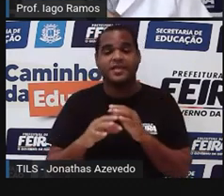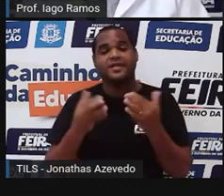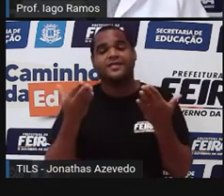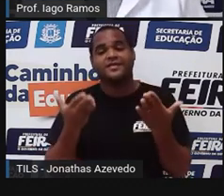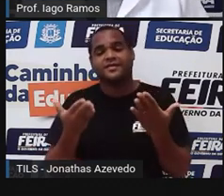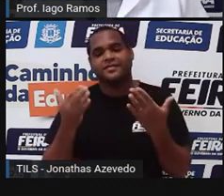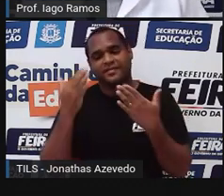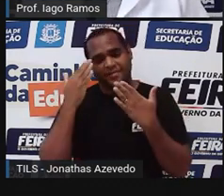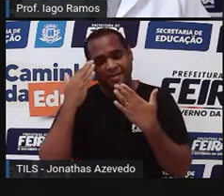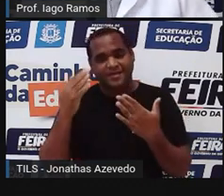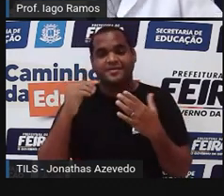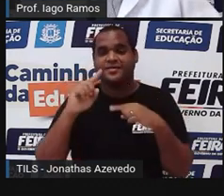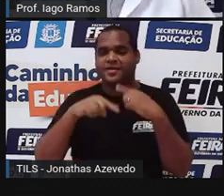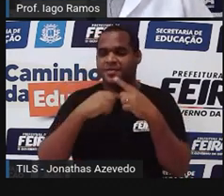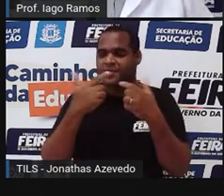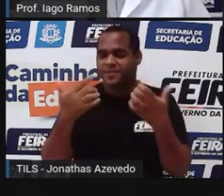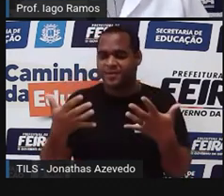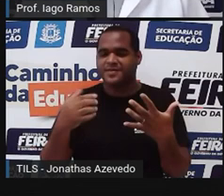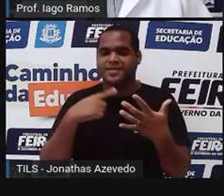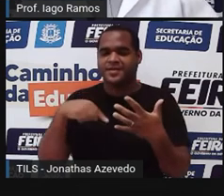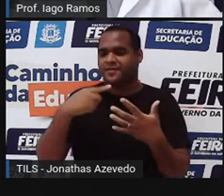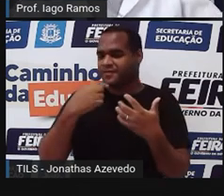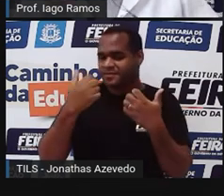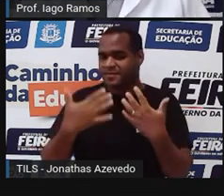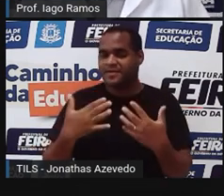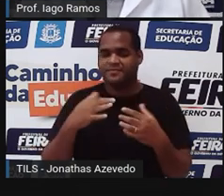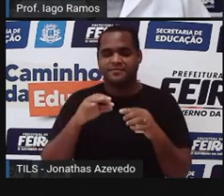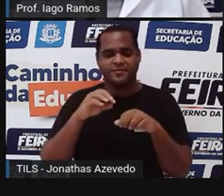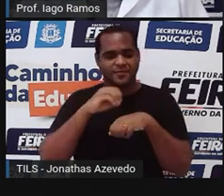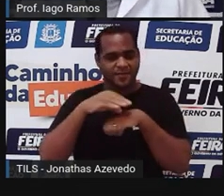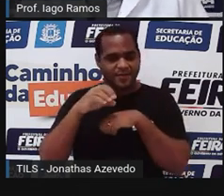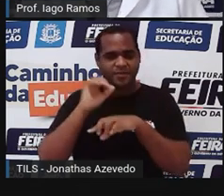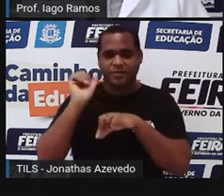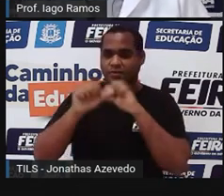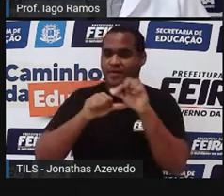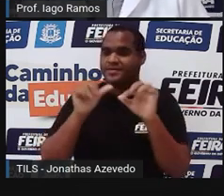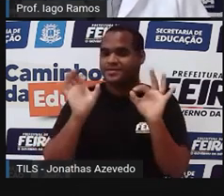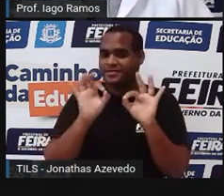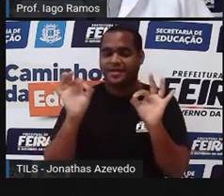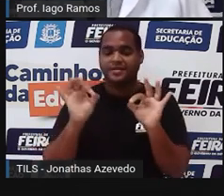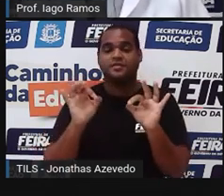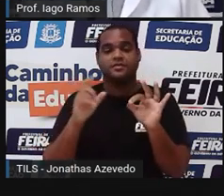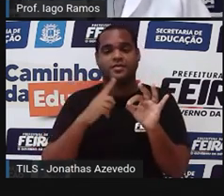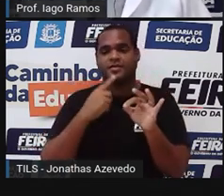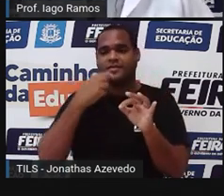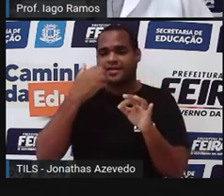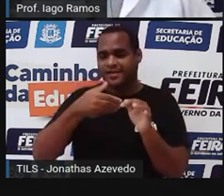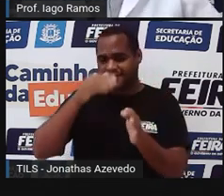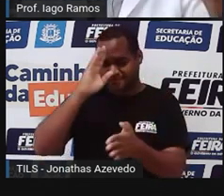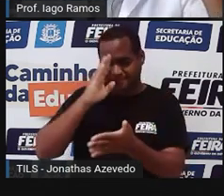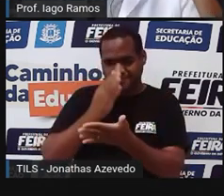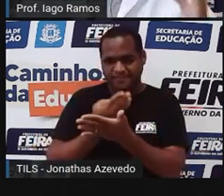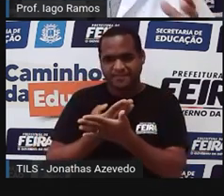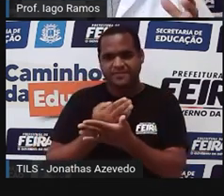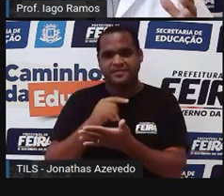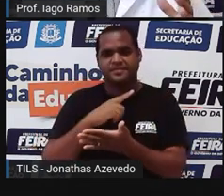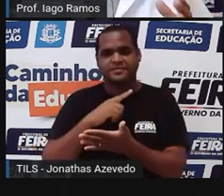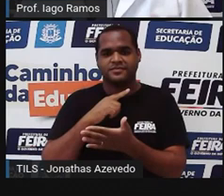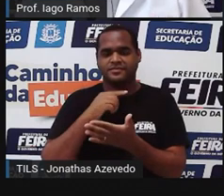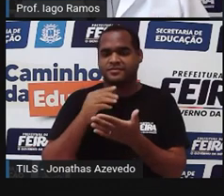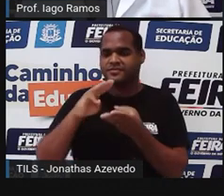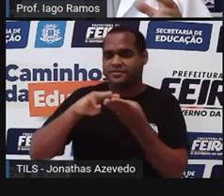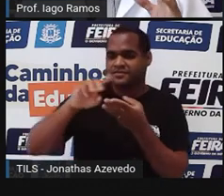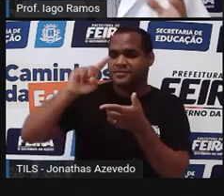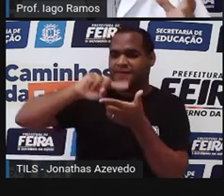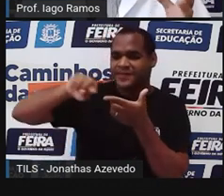já, até a próxima. Vale sempre o nosso recado. Isso não muda, viu? A gente vai acreditar nisso sim. Que matemática